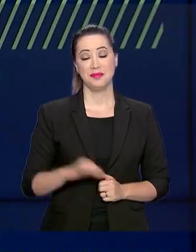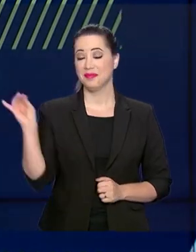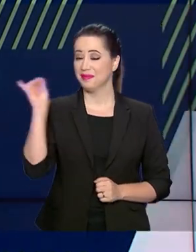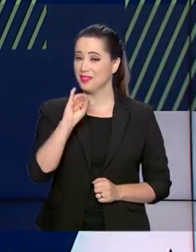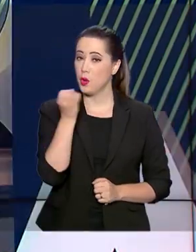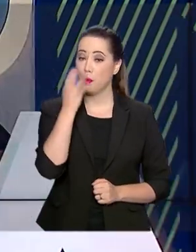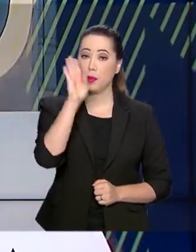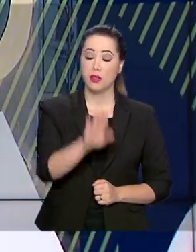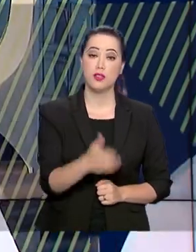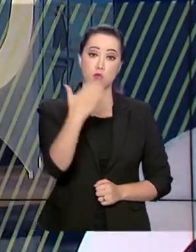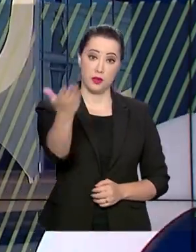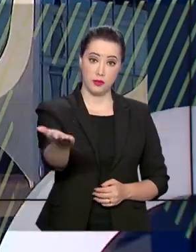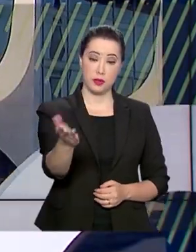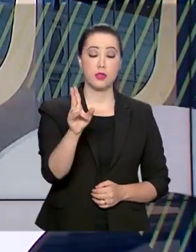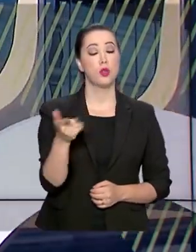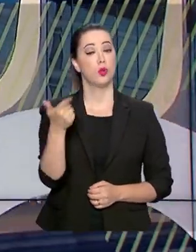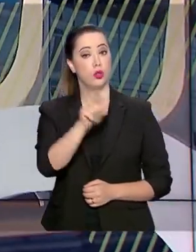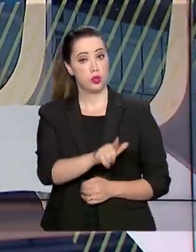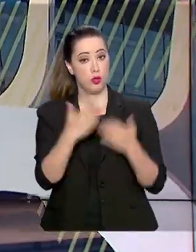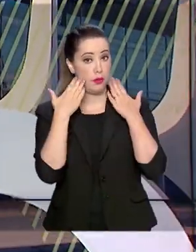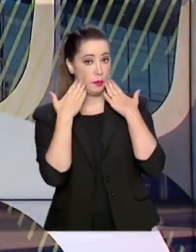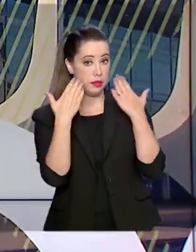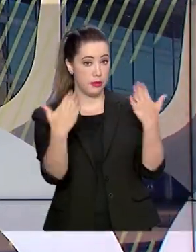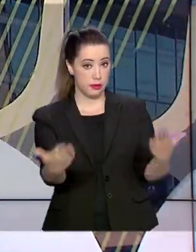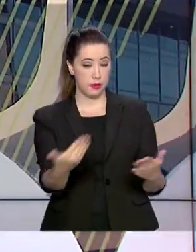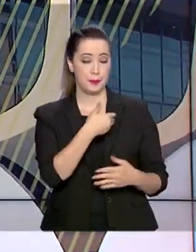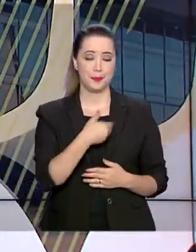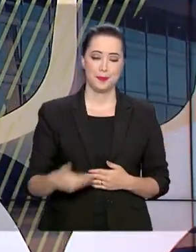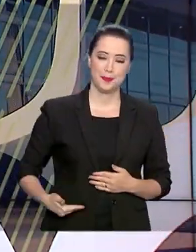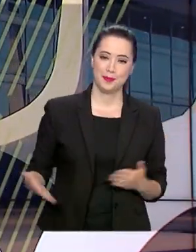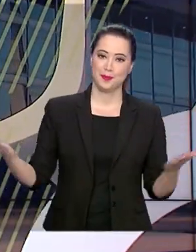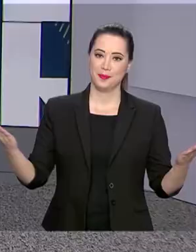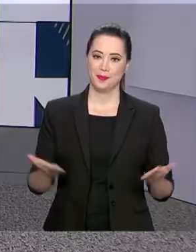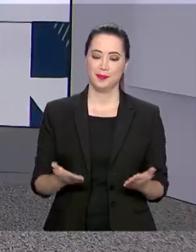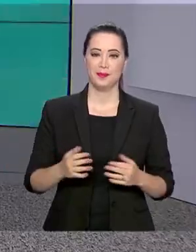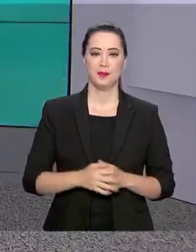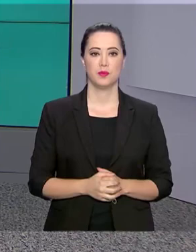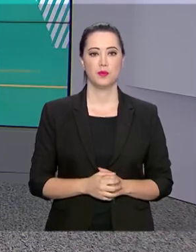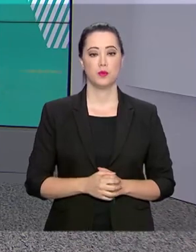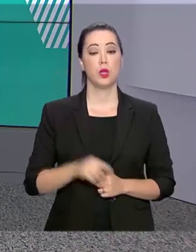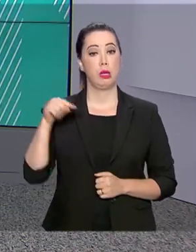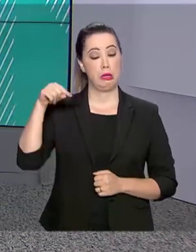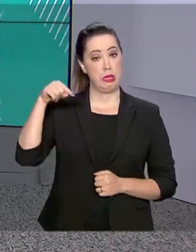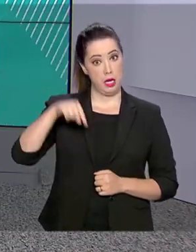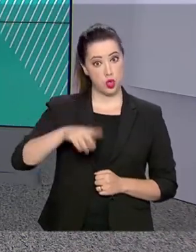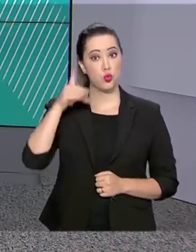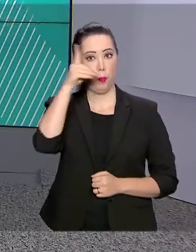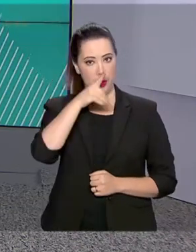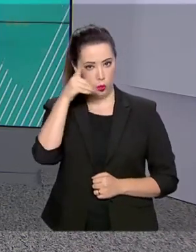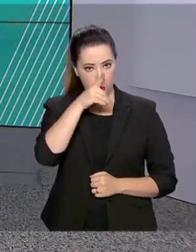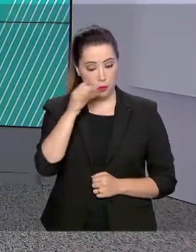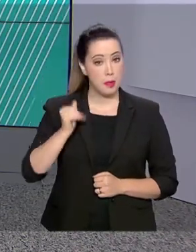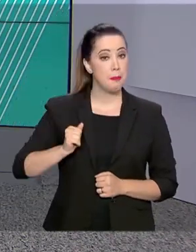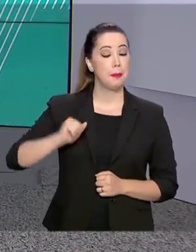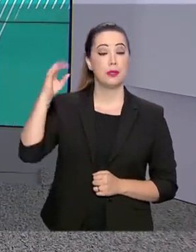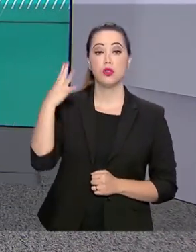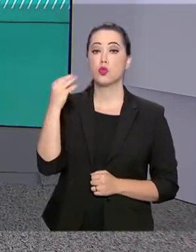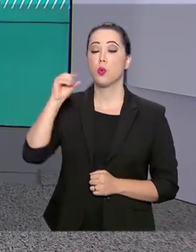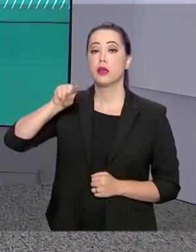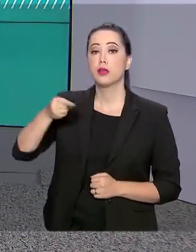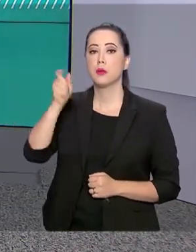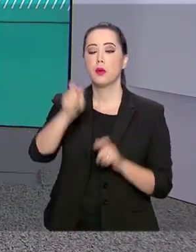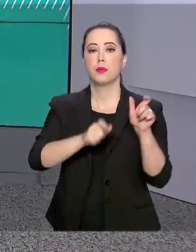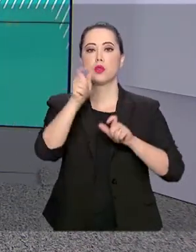Olá, boa tarde para você. Estamos de volta com mais uma edição do Governo Agora. Neste domingo, mais de 40 mil pessoas são